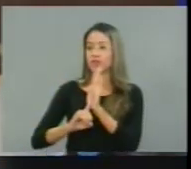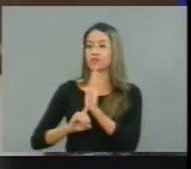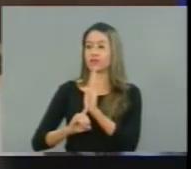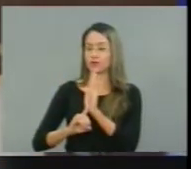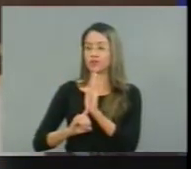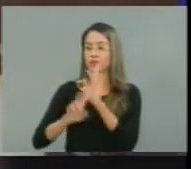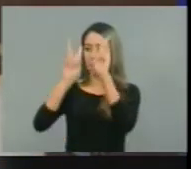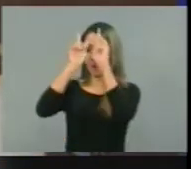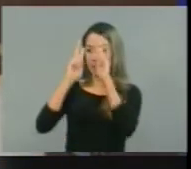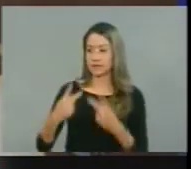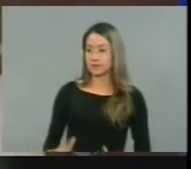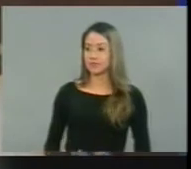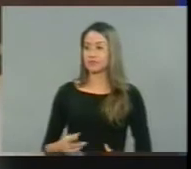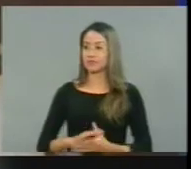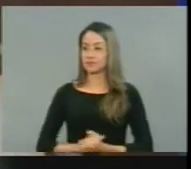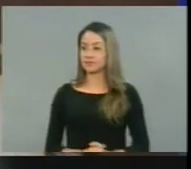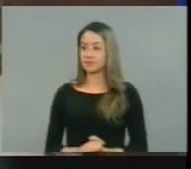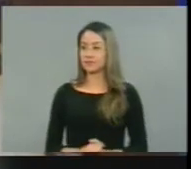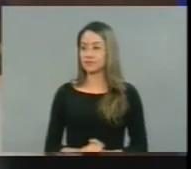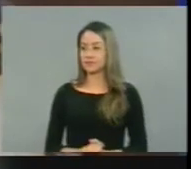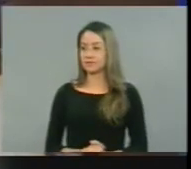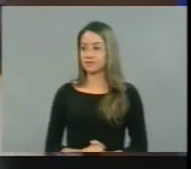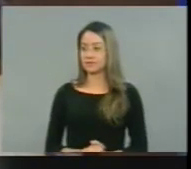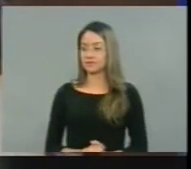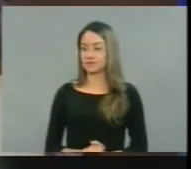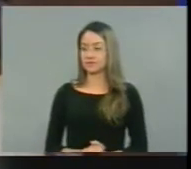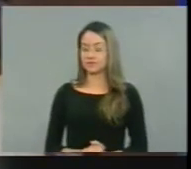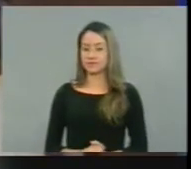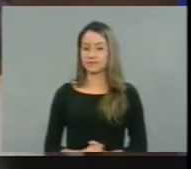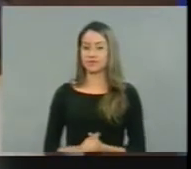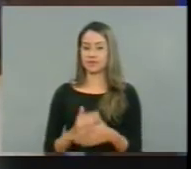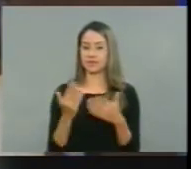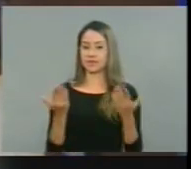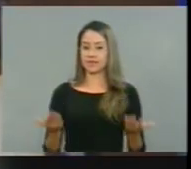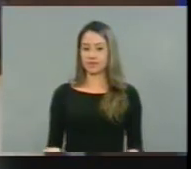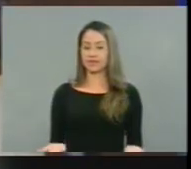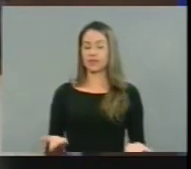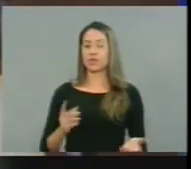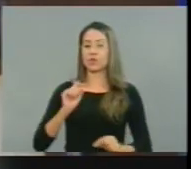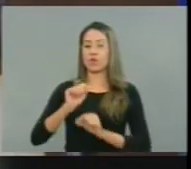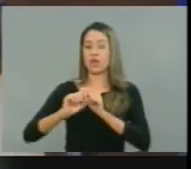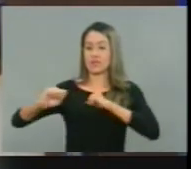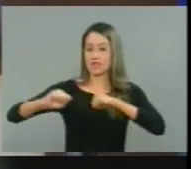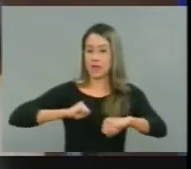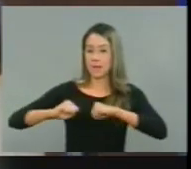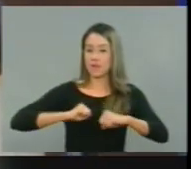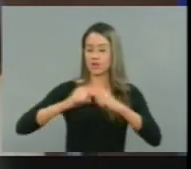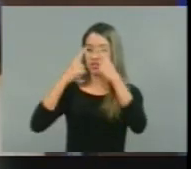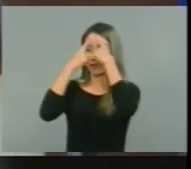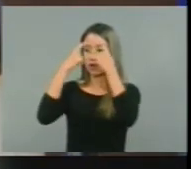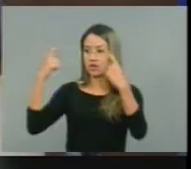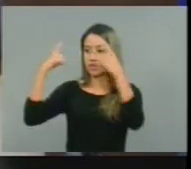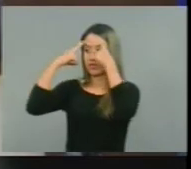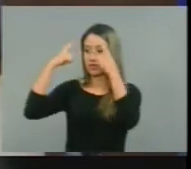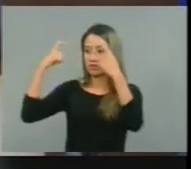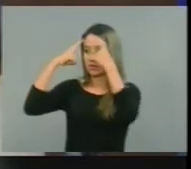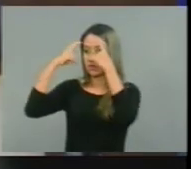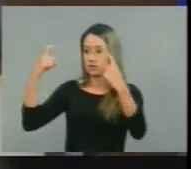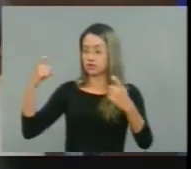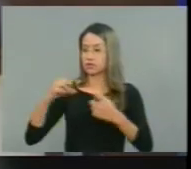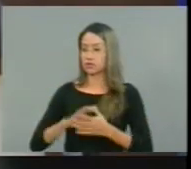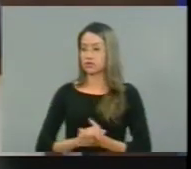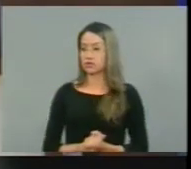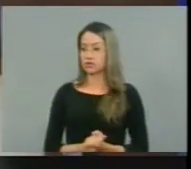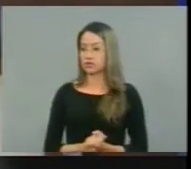e que, no Brasil, se dedica inteiramente ao debate sobre violência pública, fez uma